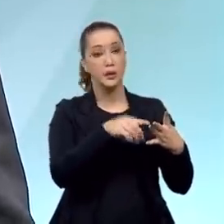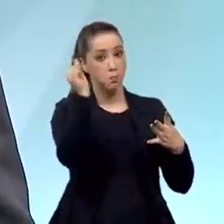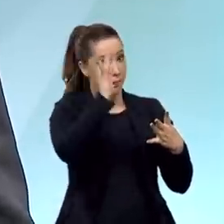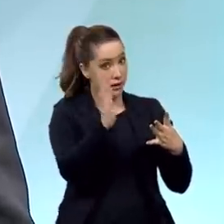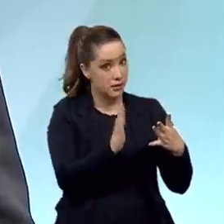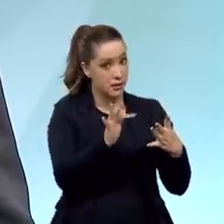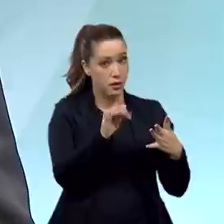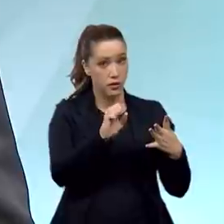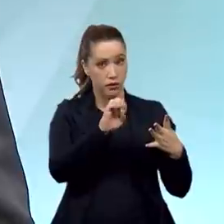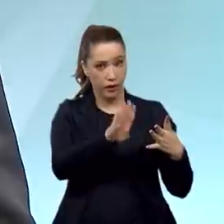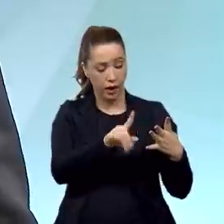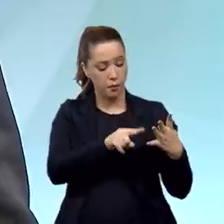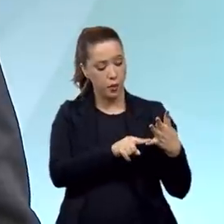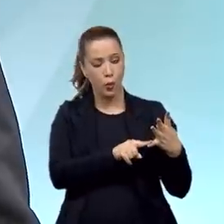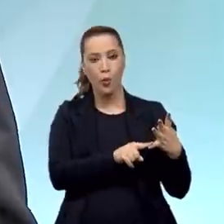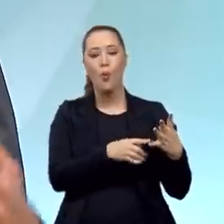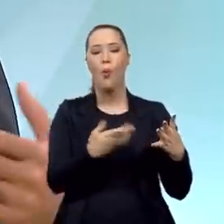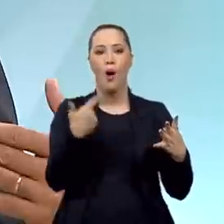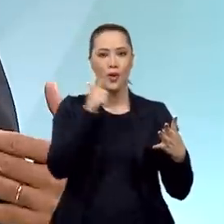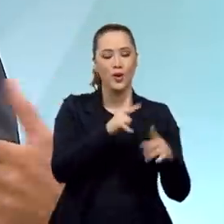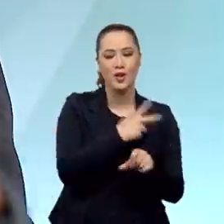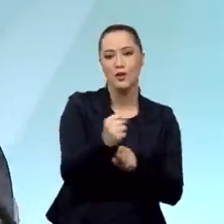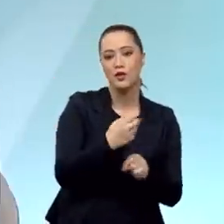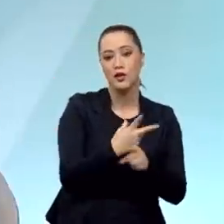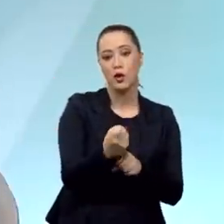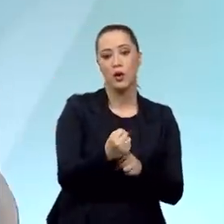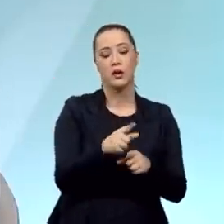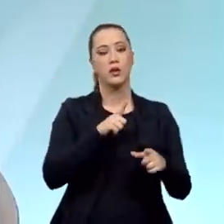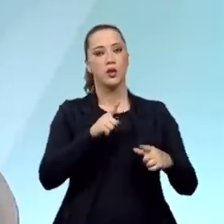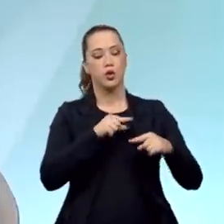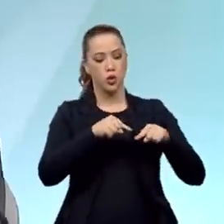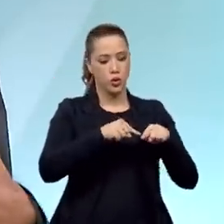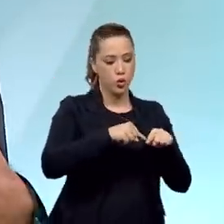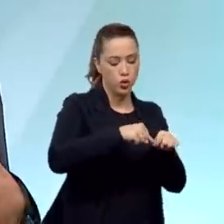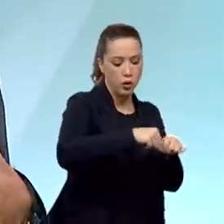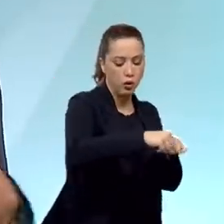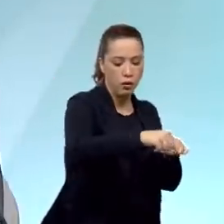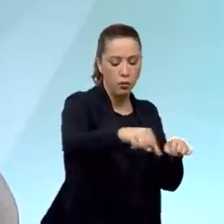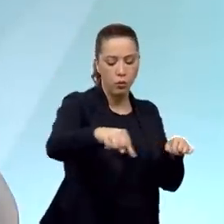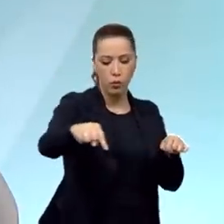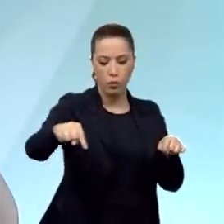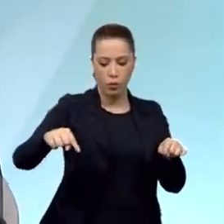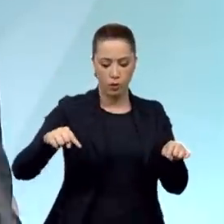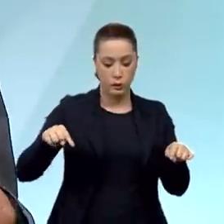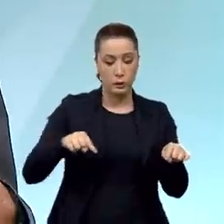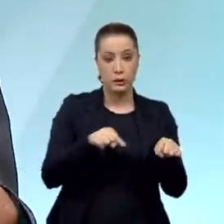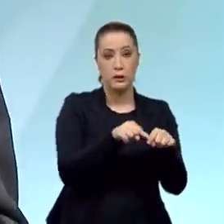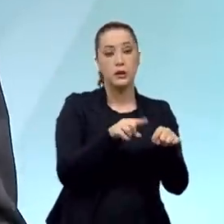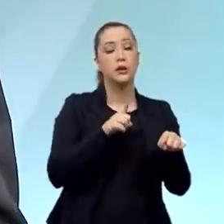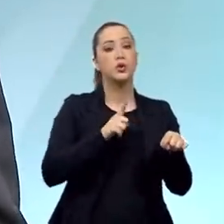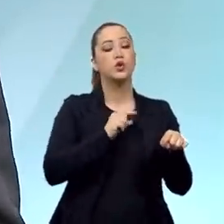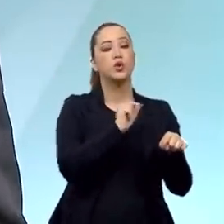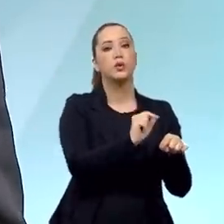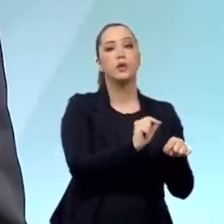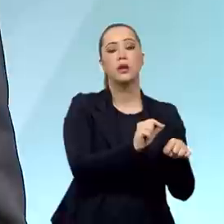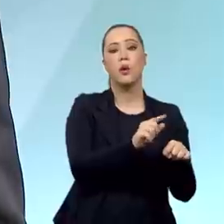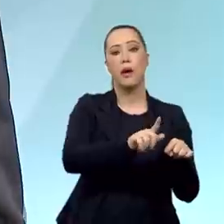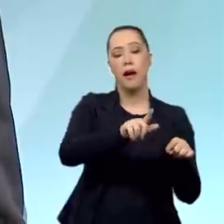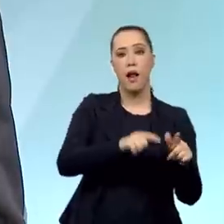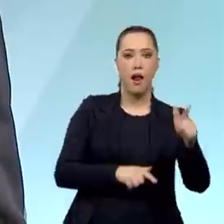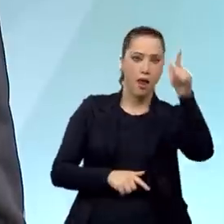gótica. E a linha gótica era marcada, era balizada pelos apeninos. E os